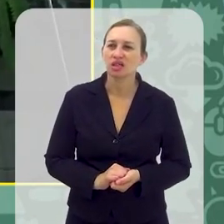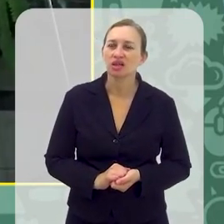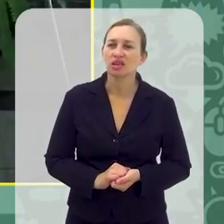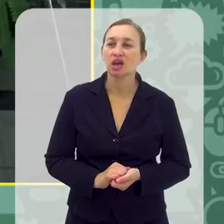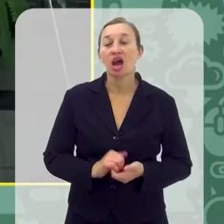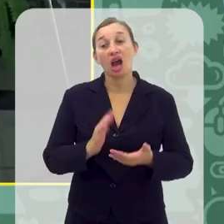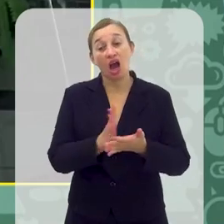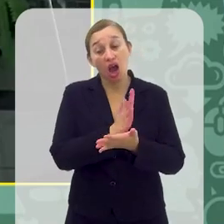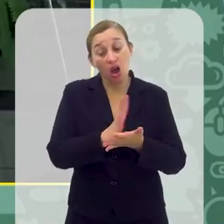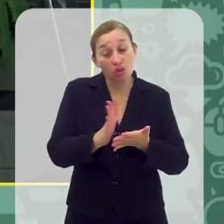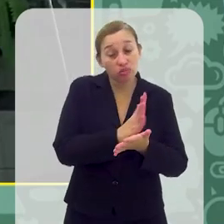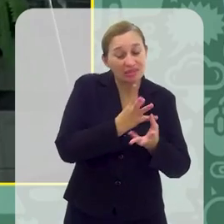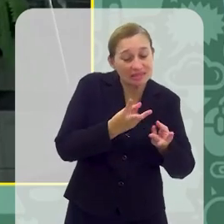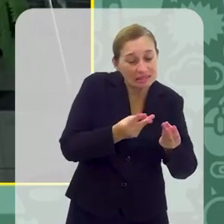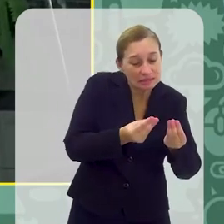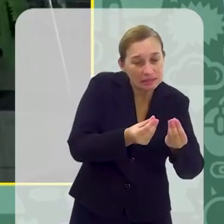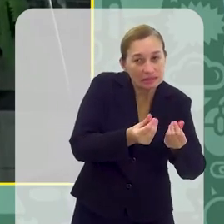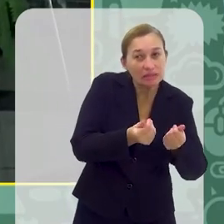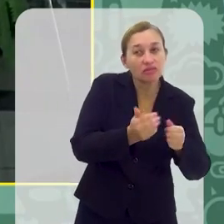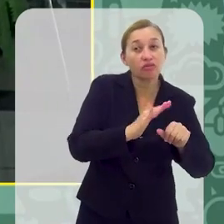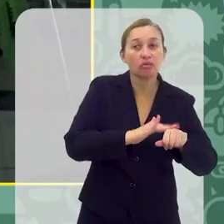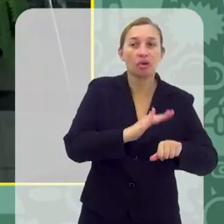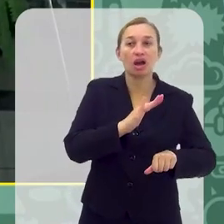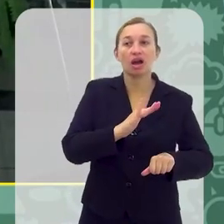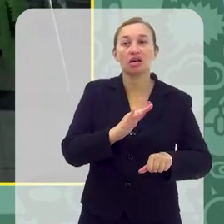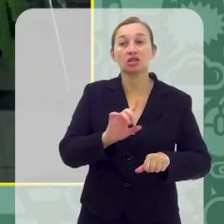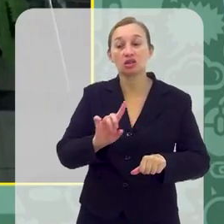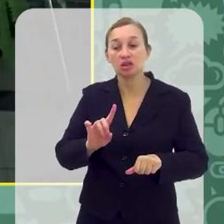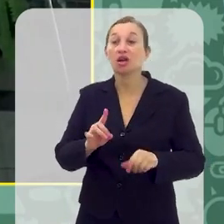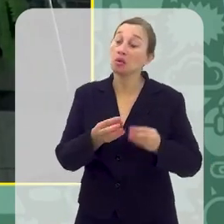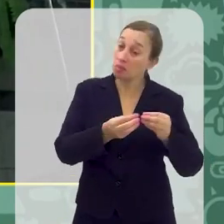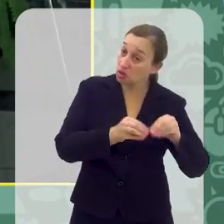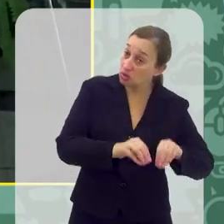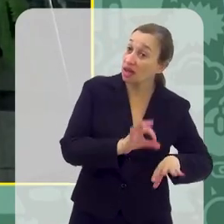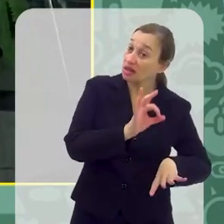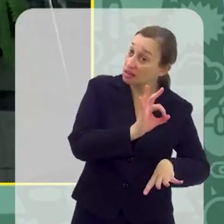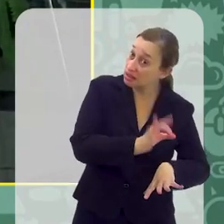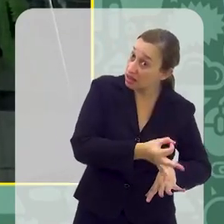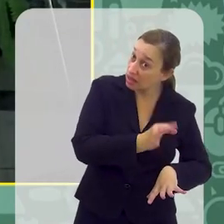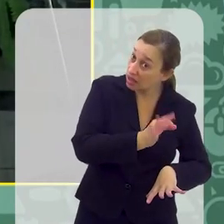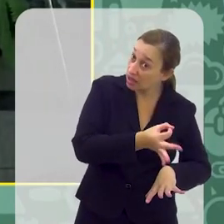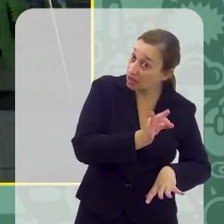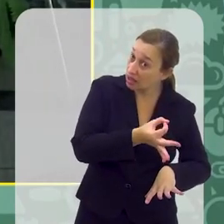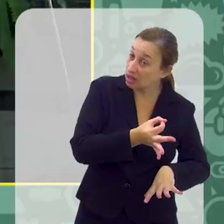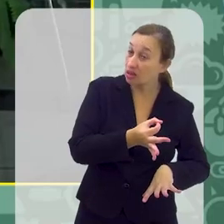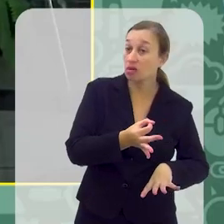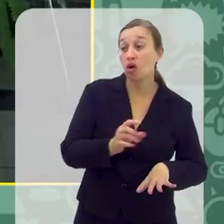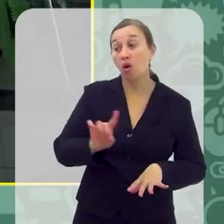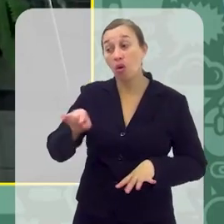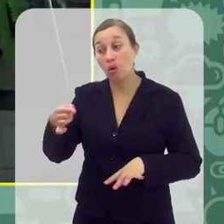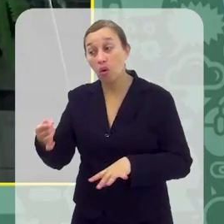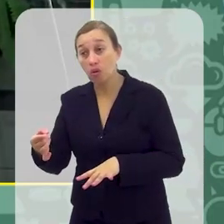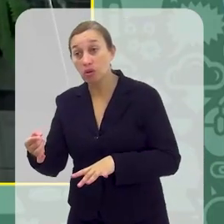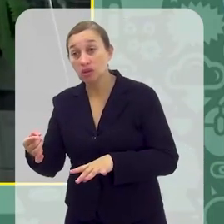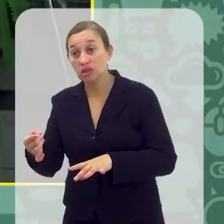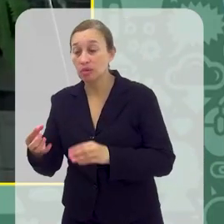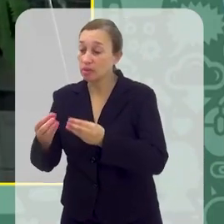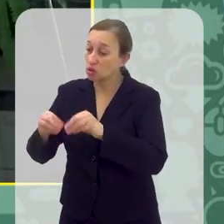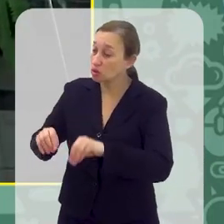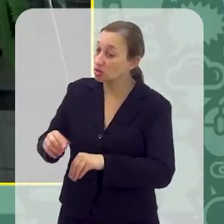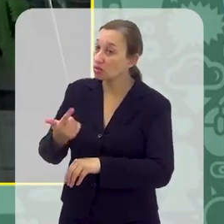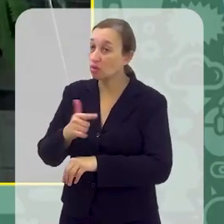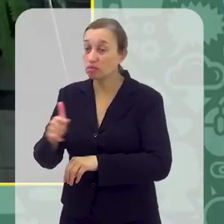que são mais sensíveis, que são um pouco mais afetadas, de fato, por isso, podem começar a ficar mais ansiosas, podem começar a ficar mais